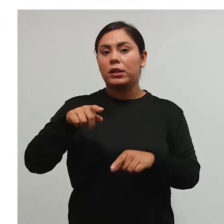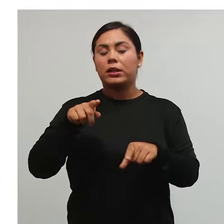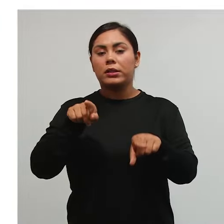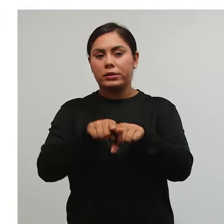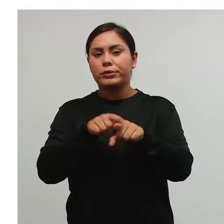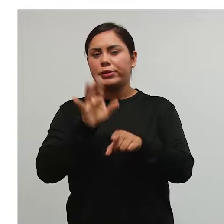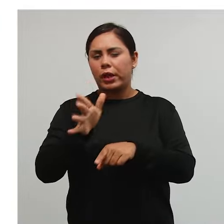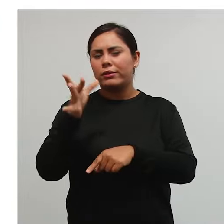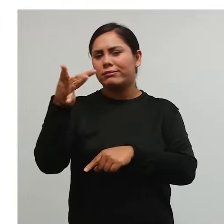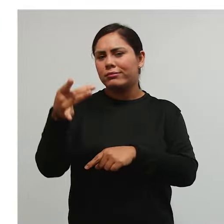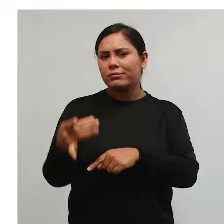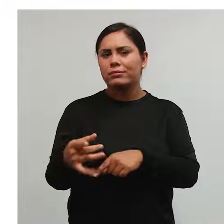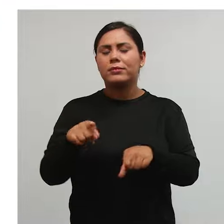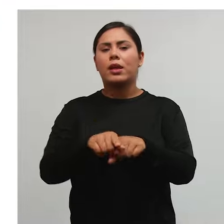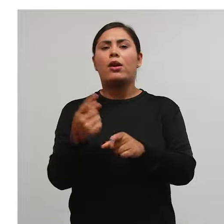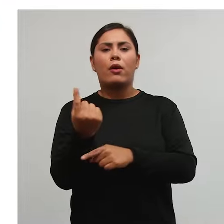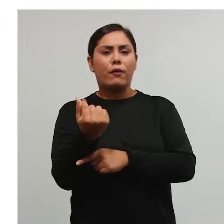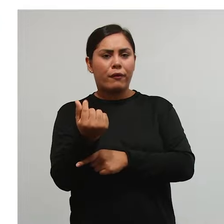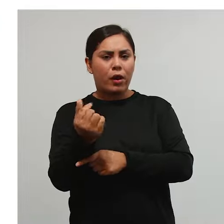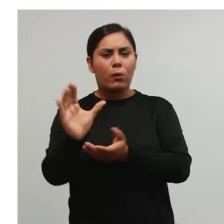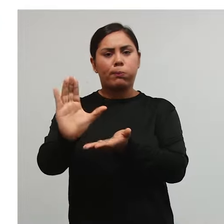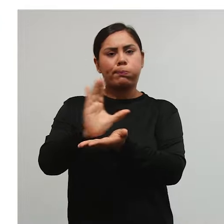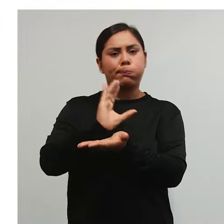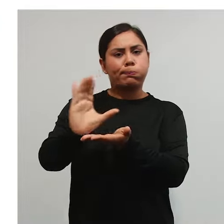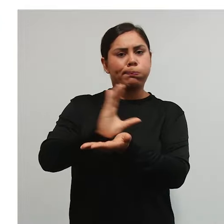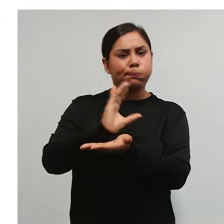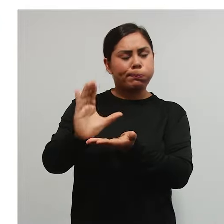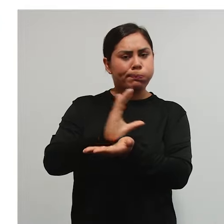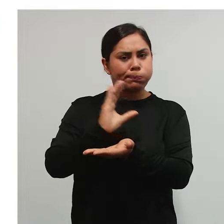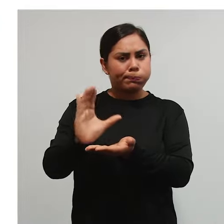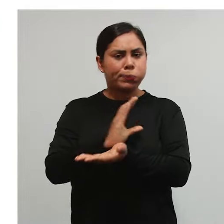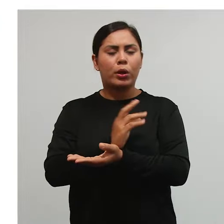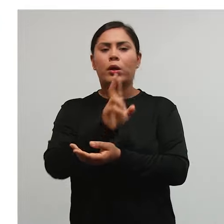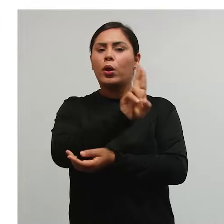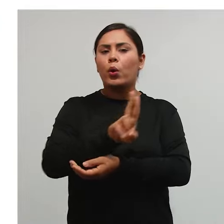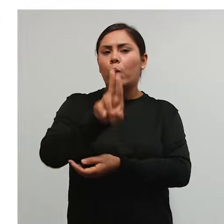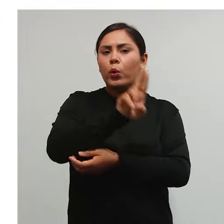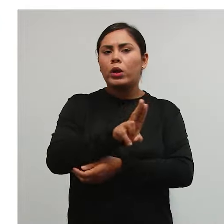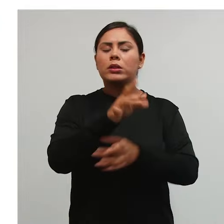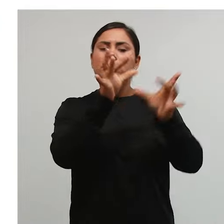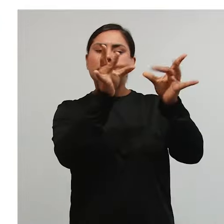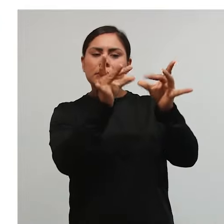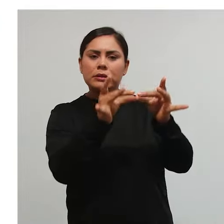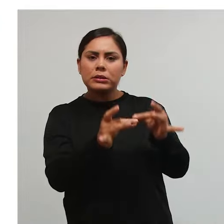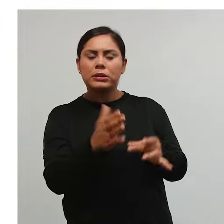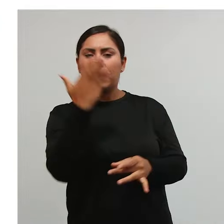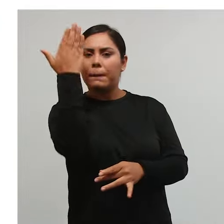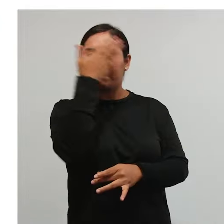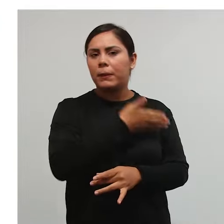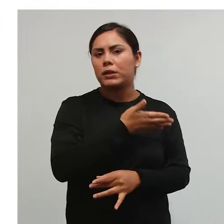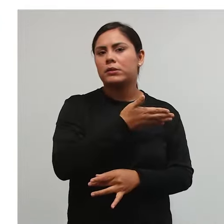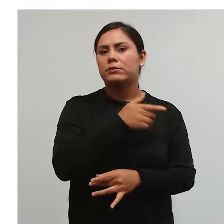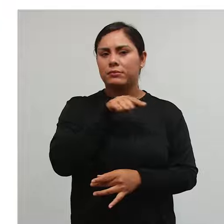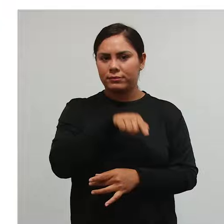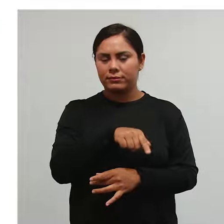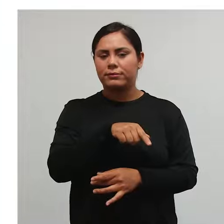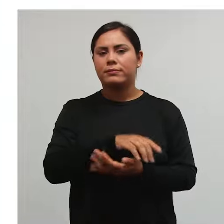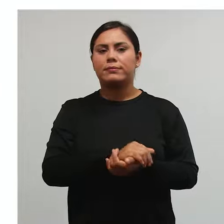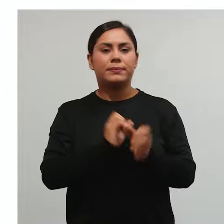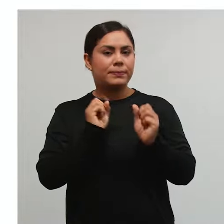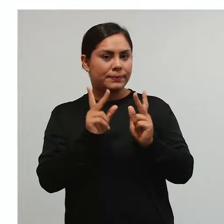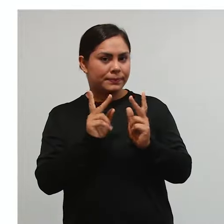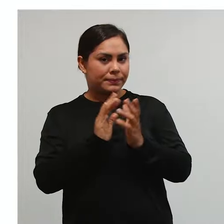mencionei, os valores arrecadados devem ser utilizados na situação que justificou a sua cobrança, tá bom?